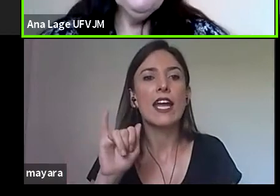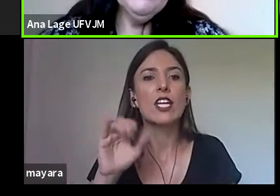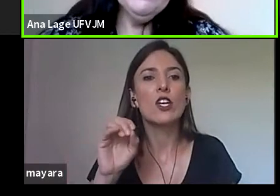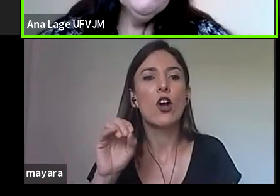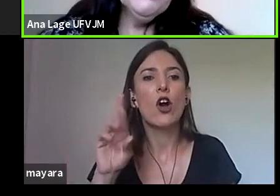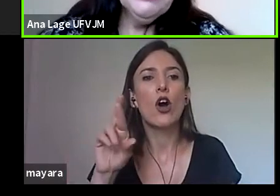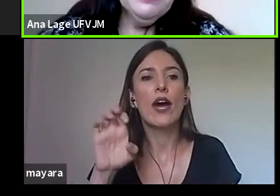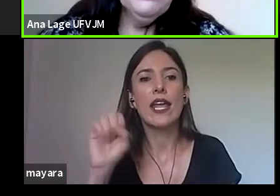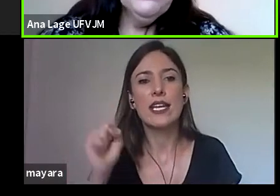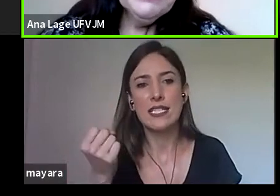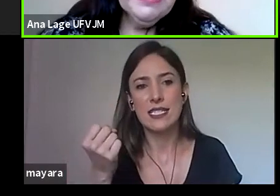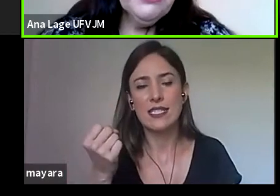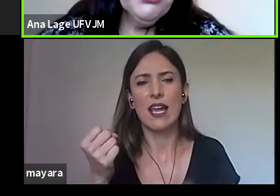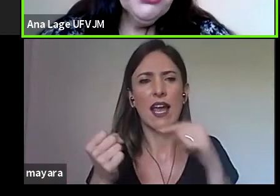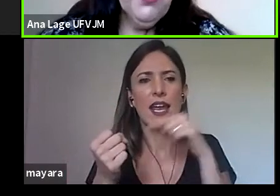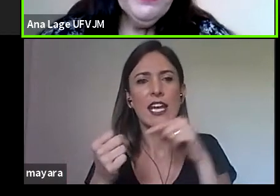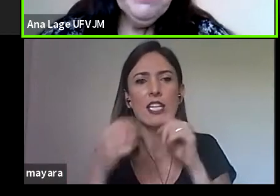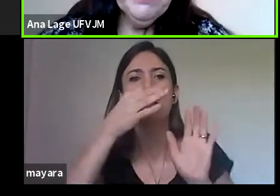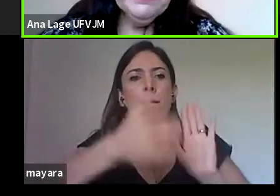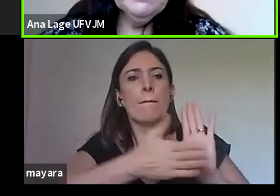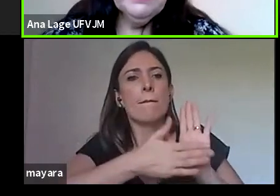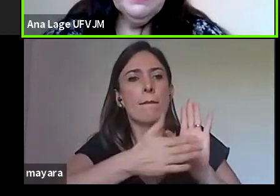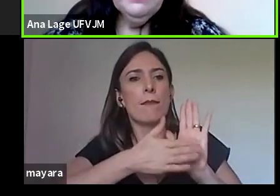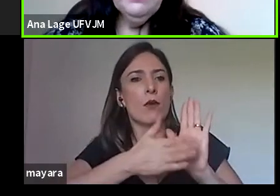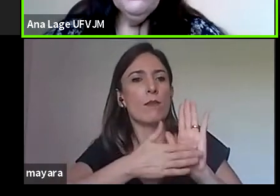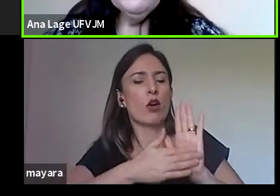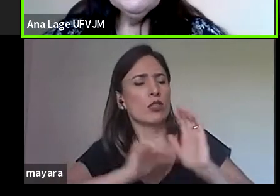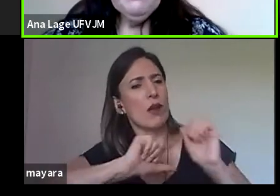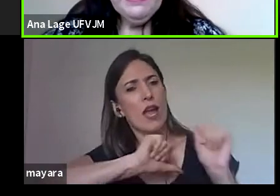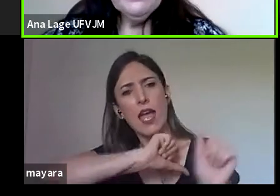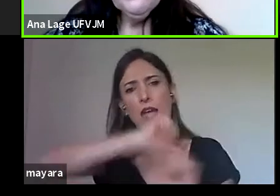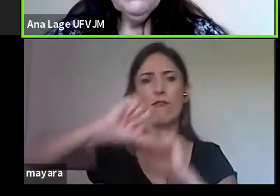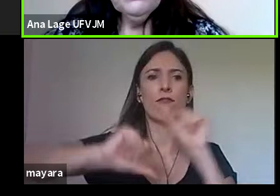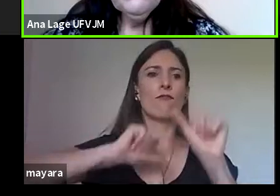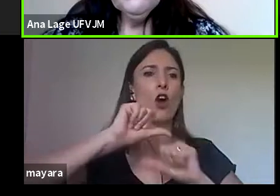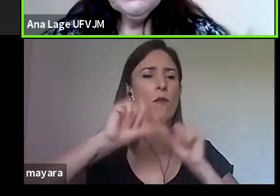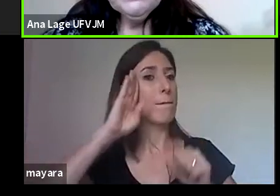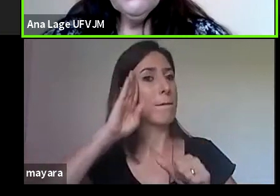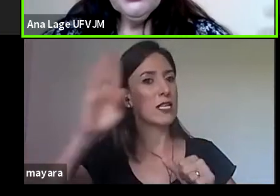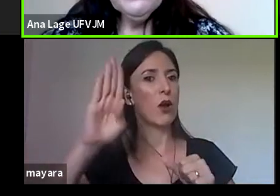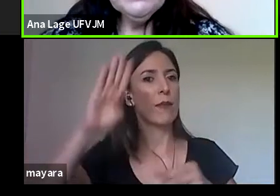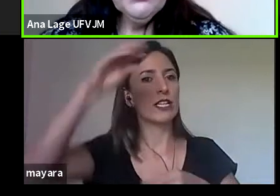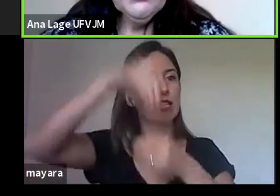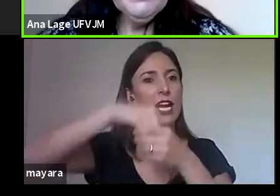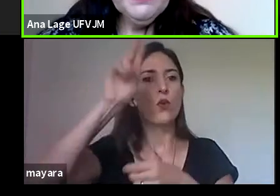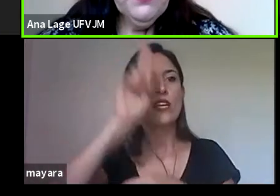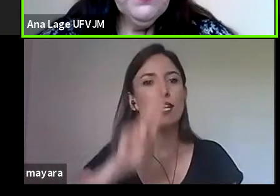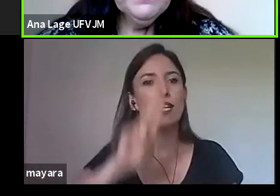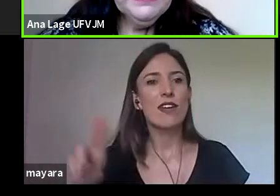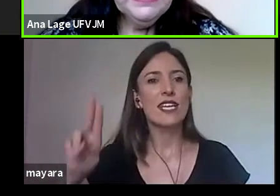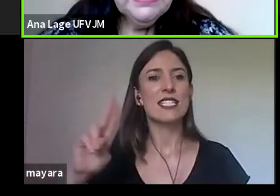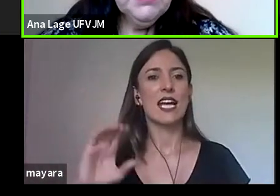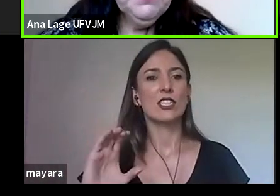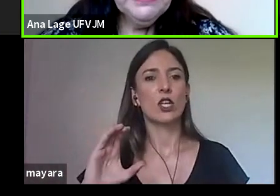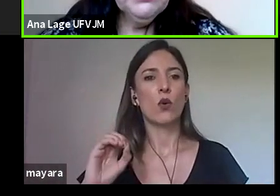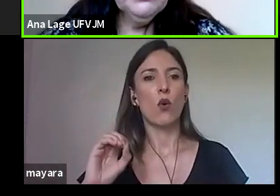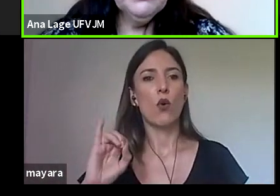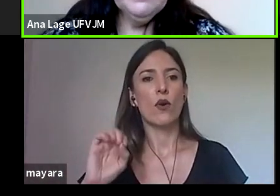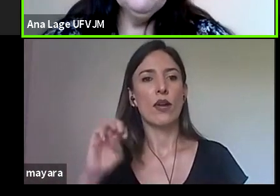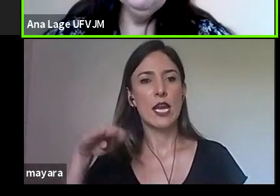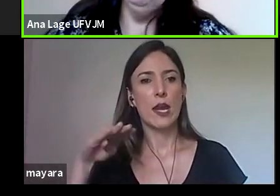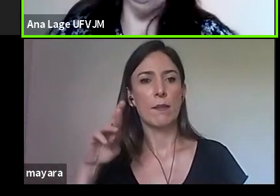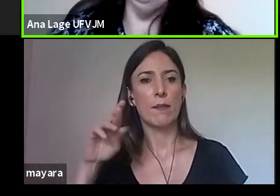especialmente na Universidade de Coimbra, né? O espaço onde você tinha o ensino superior nesse